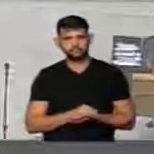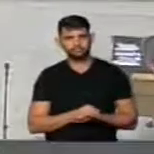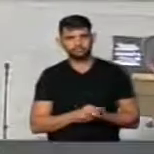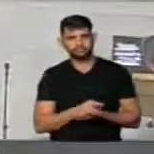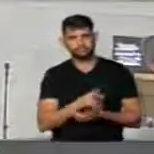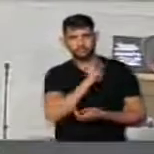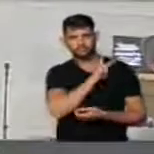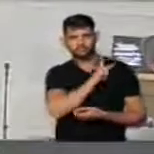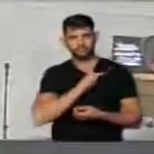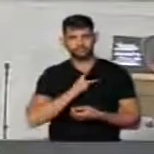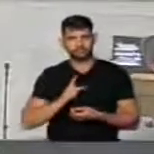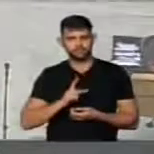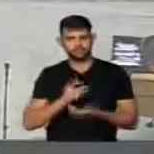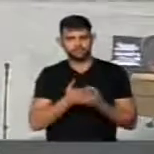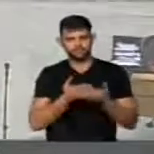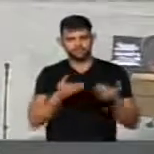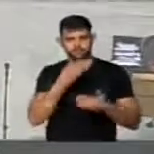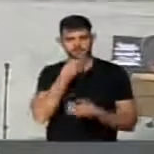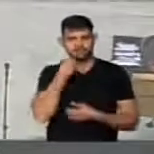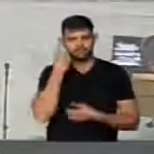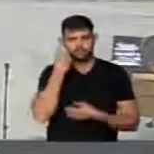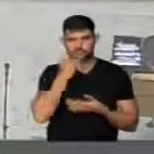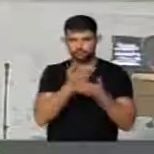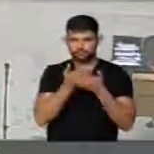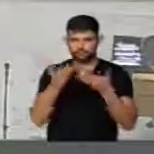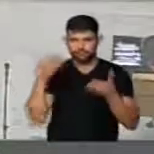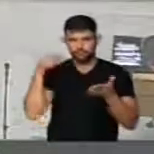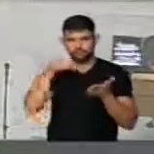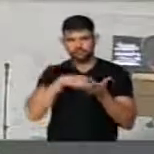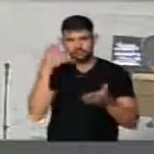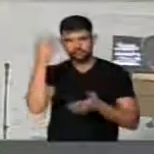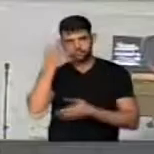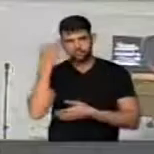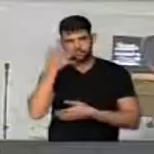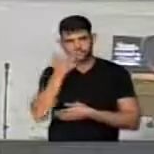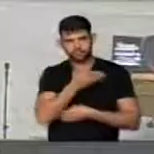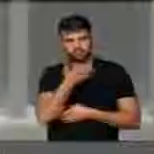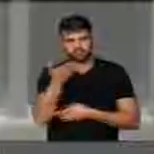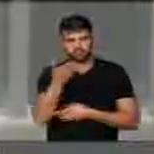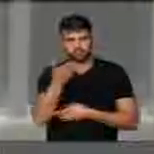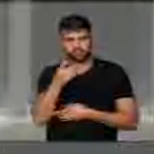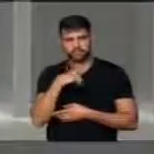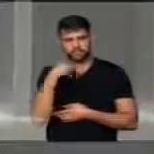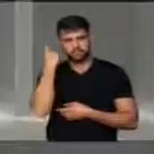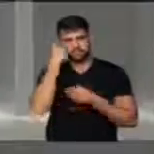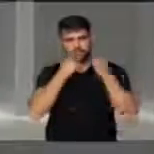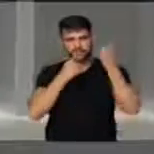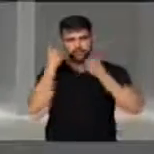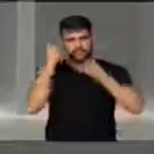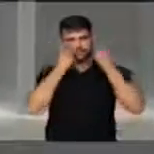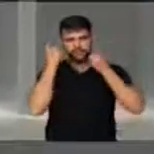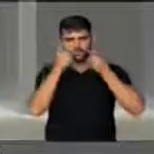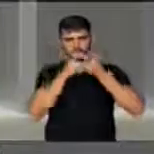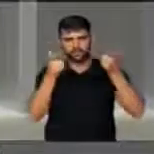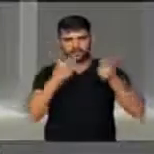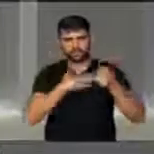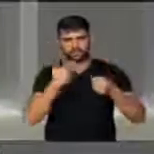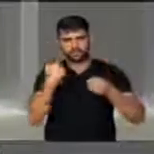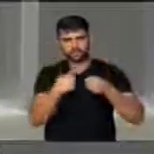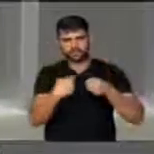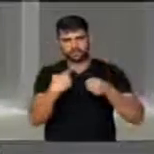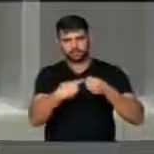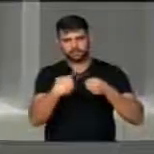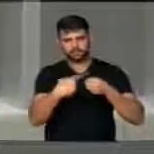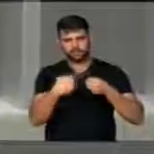Presidente, senhores deputados, eu ocupo a tribuna com uma preocupação muito grande na minha cidade,